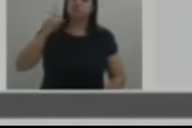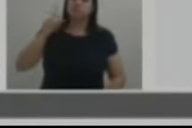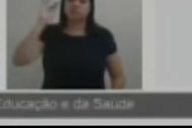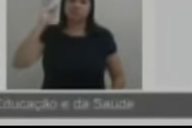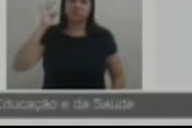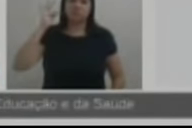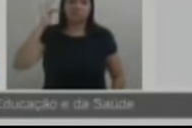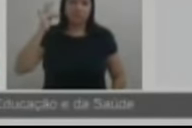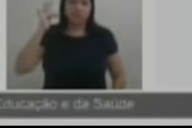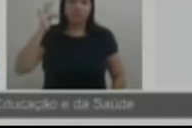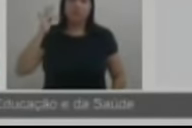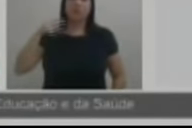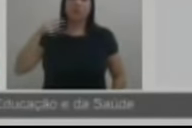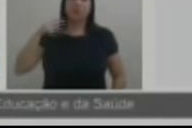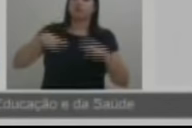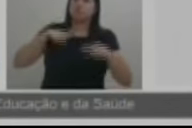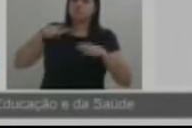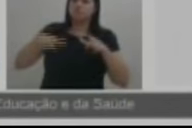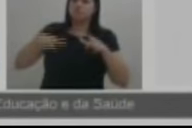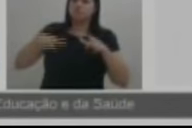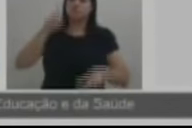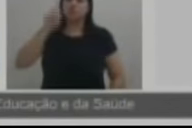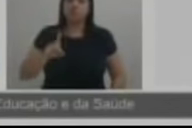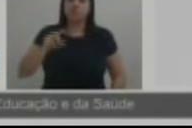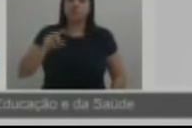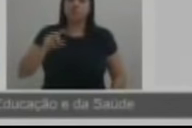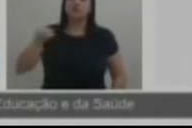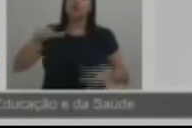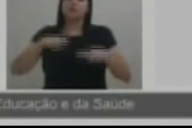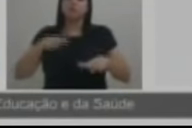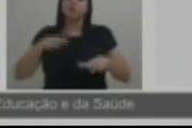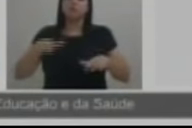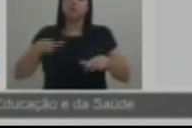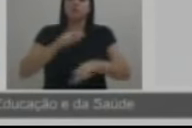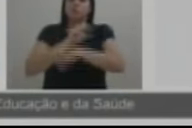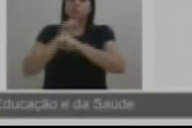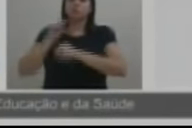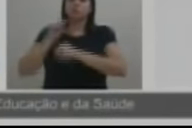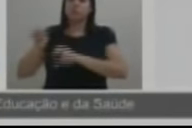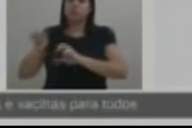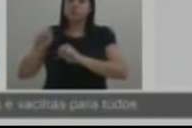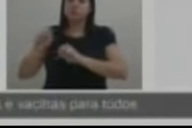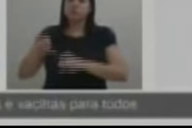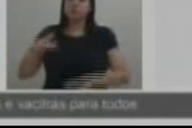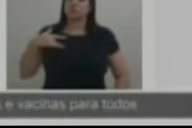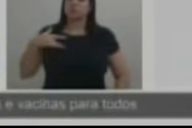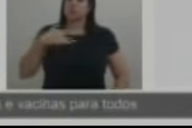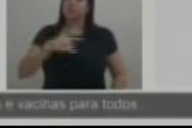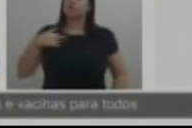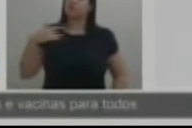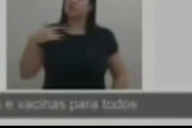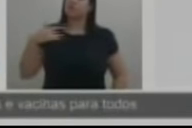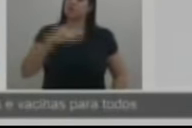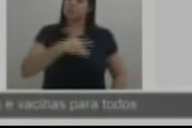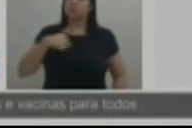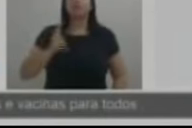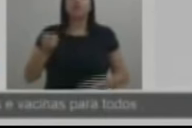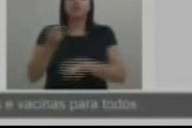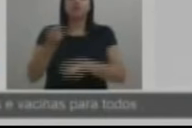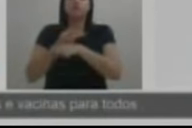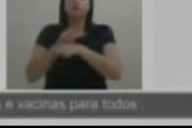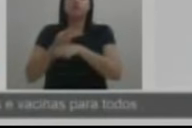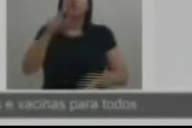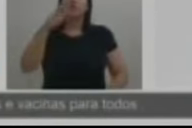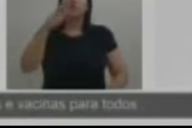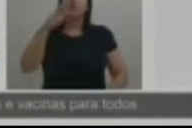federal para lutar pelos direitos trabalhistas dos profissionais da educação e da saúde. Na saúde vou lutar para que você tenha